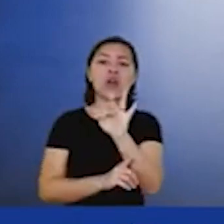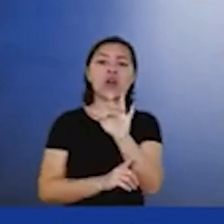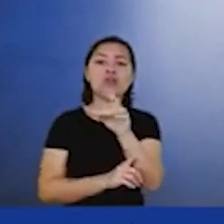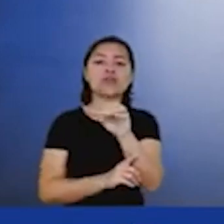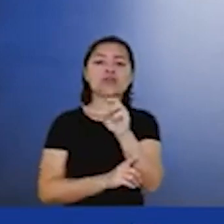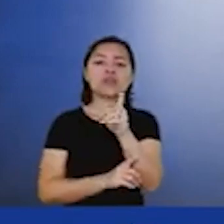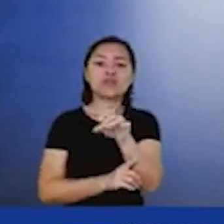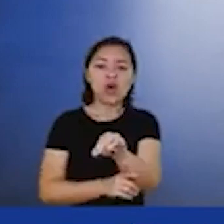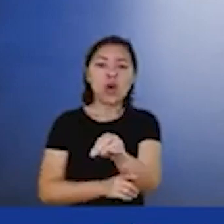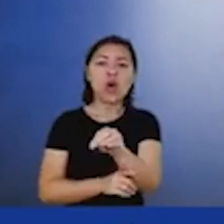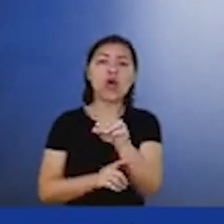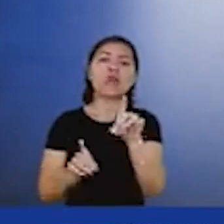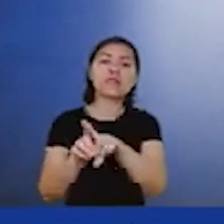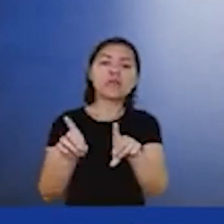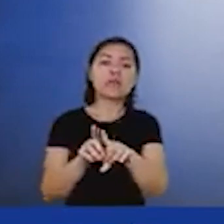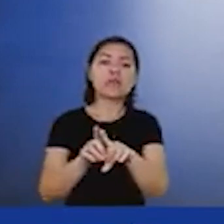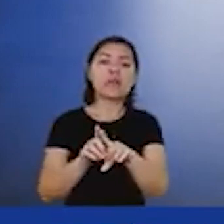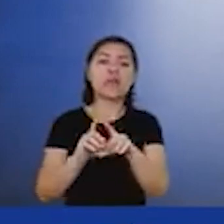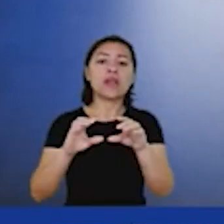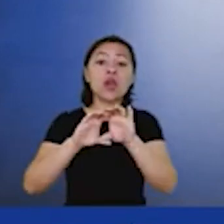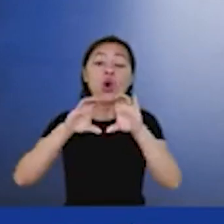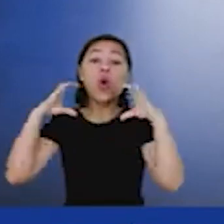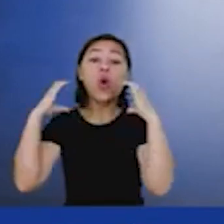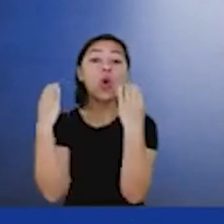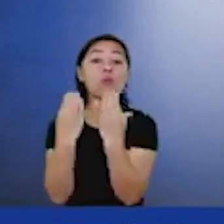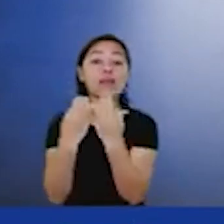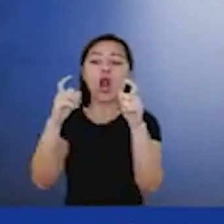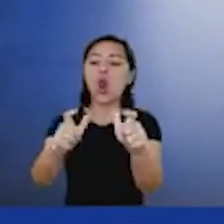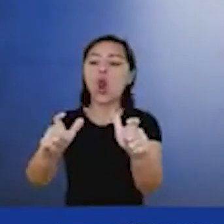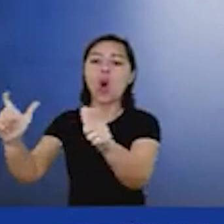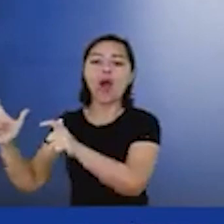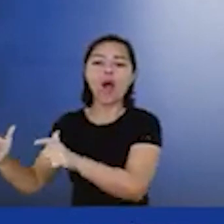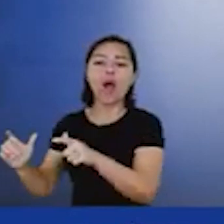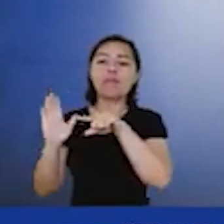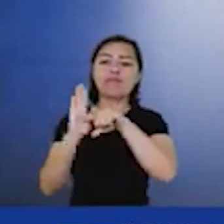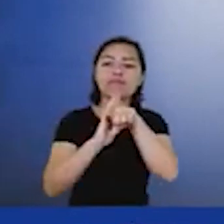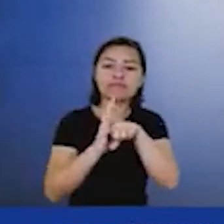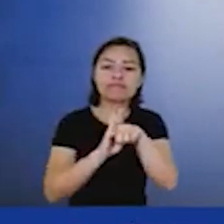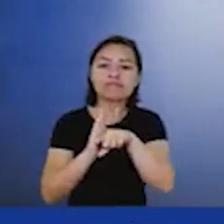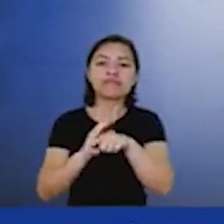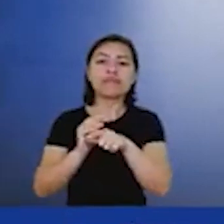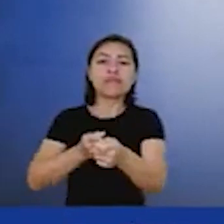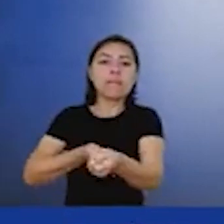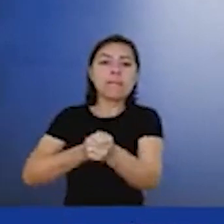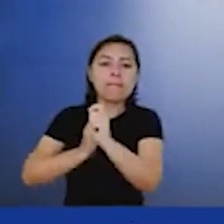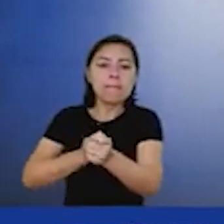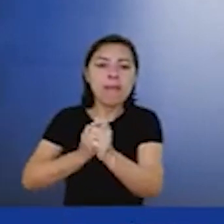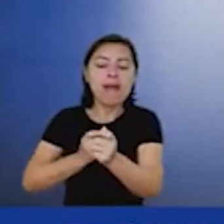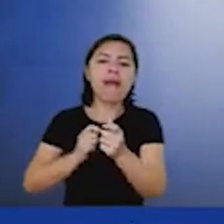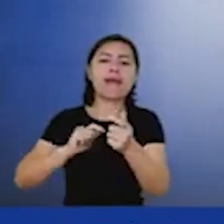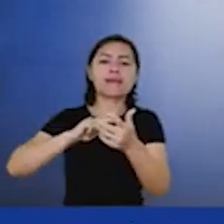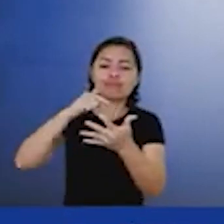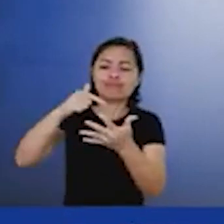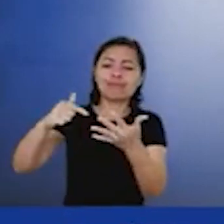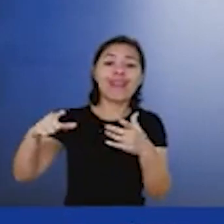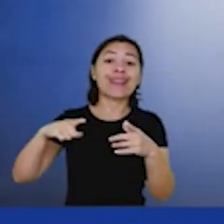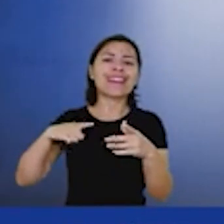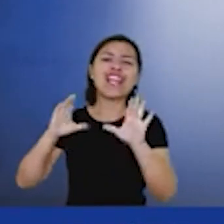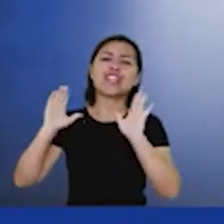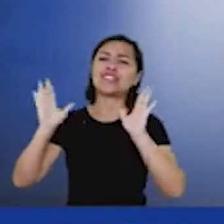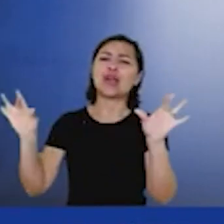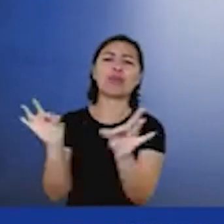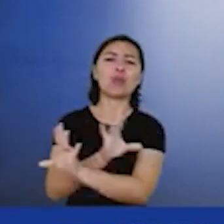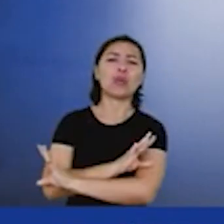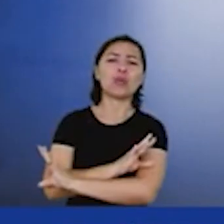sabe como lidar com as comunidades locais. Comunidades locais, pesqueiras, marisqueiras, já tem toda essa dinâmica e